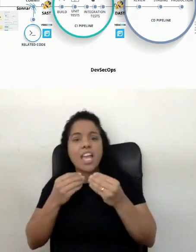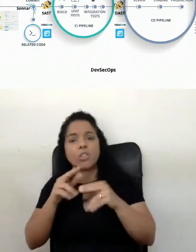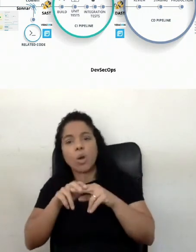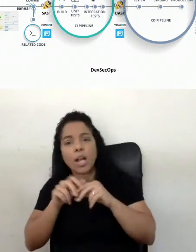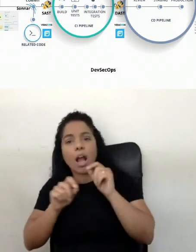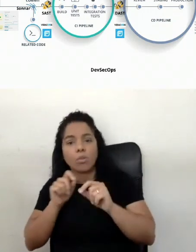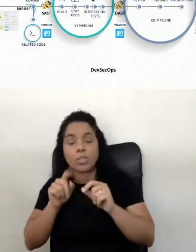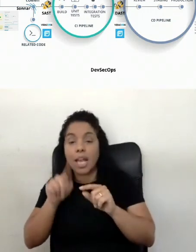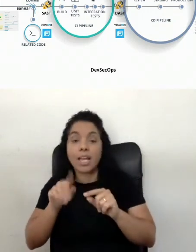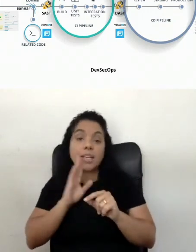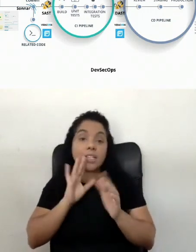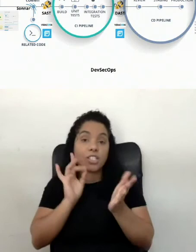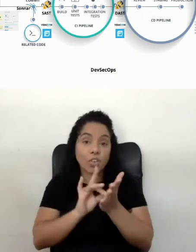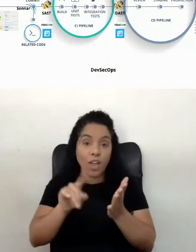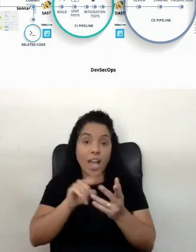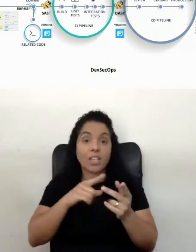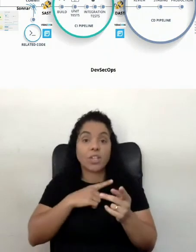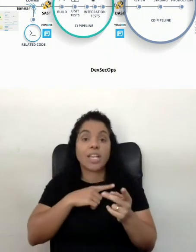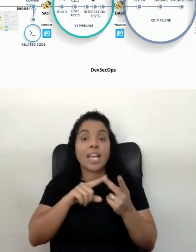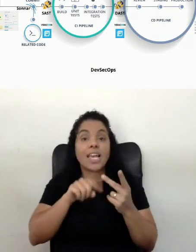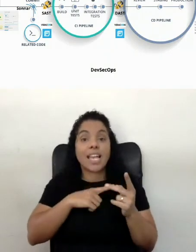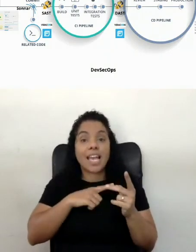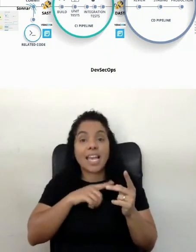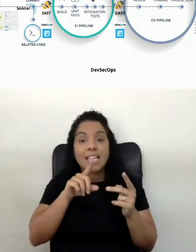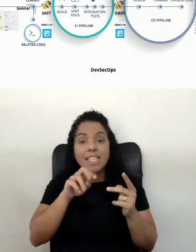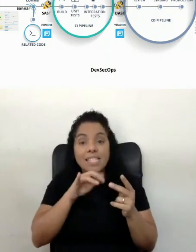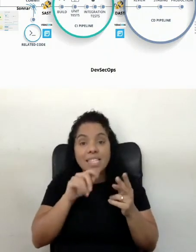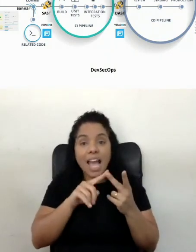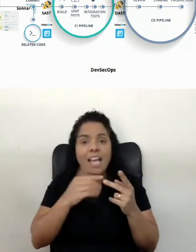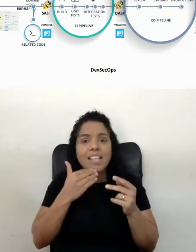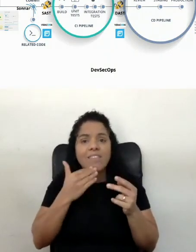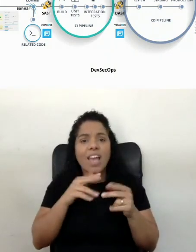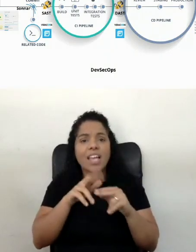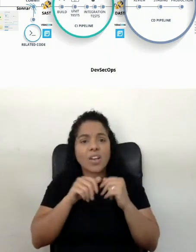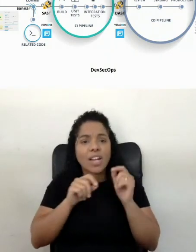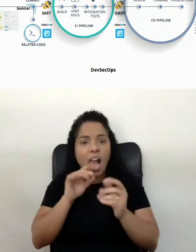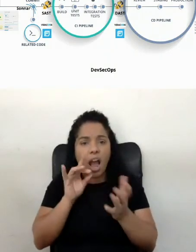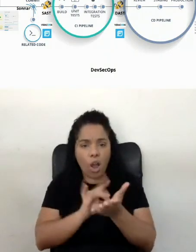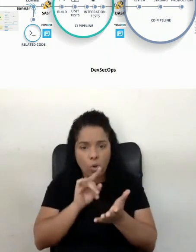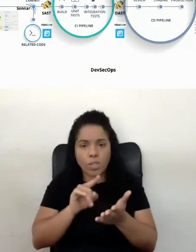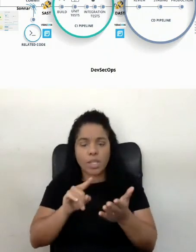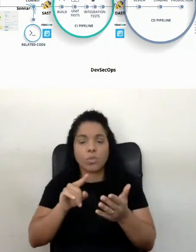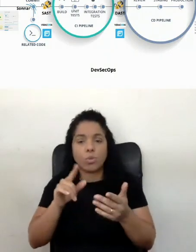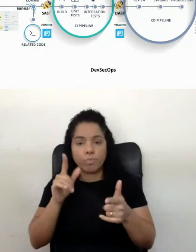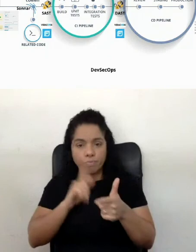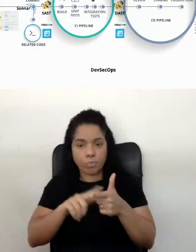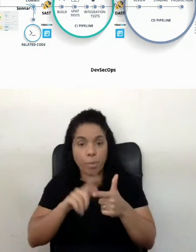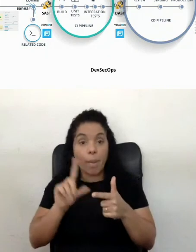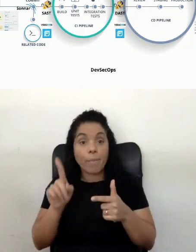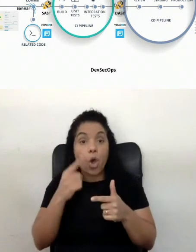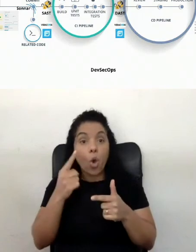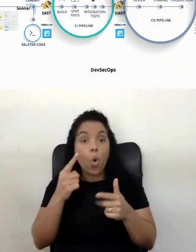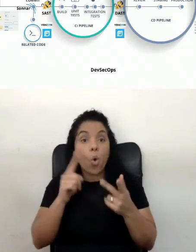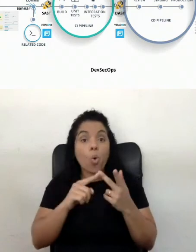é só para poder fechar, fato, a densidade de defeito e causas raízes, poxa, a cada um defeito que eu